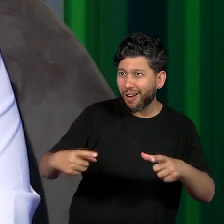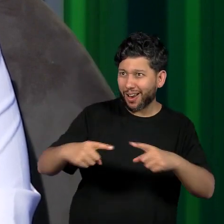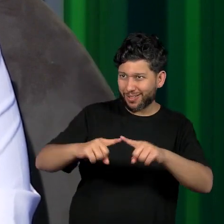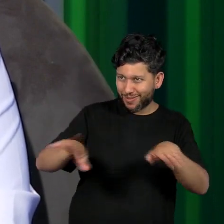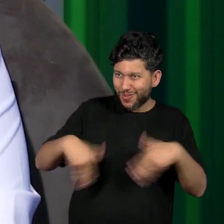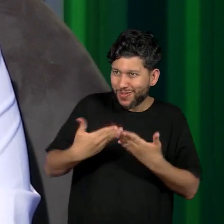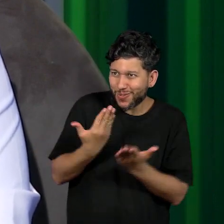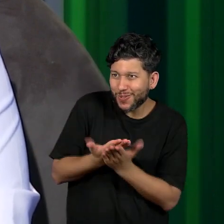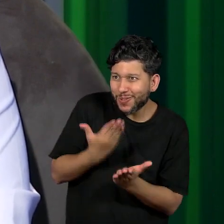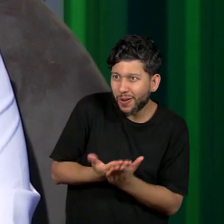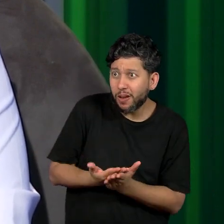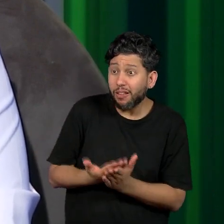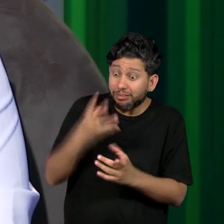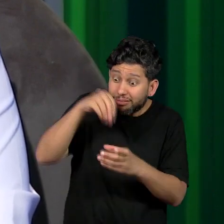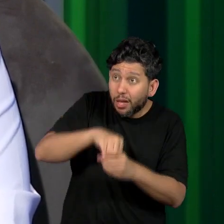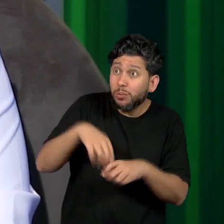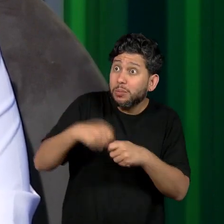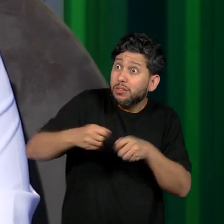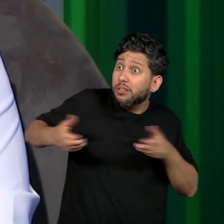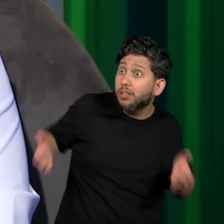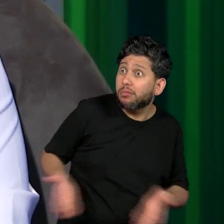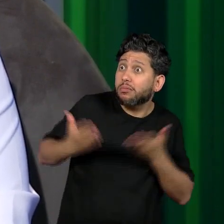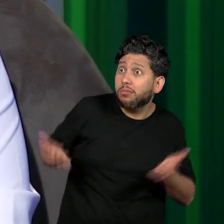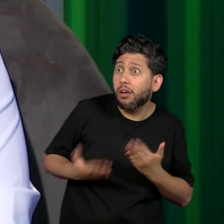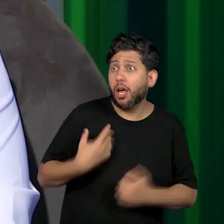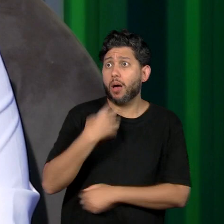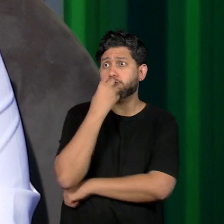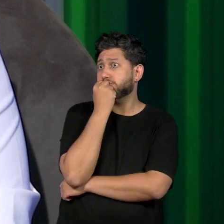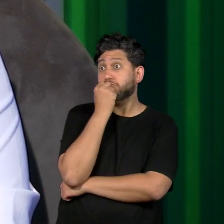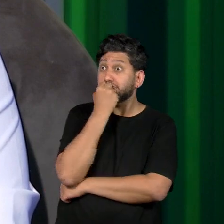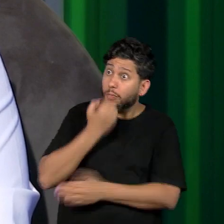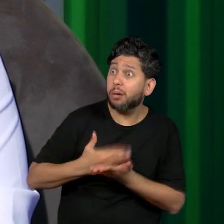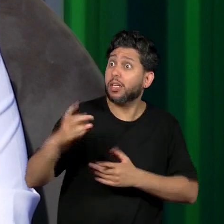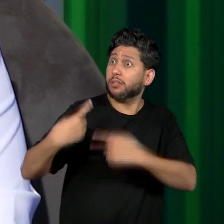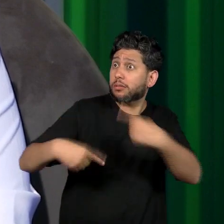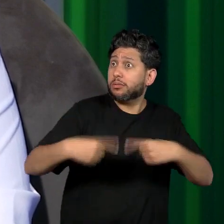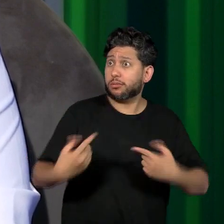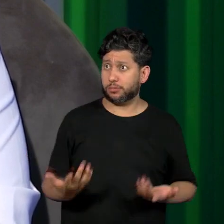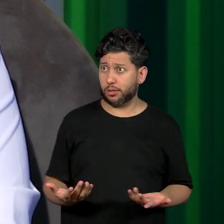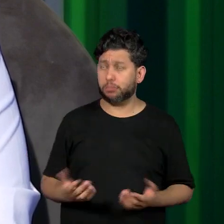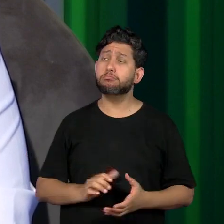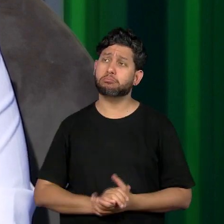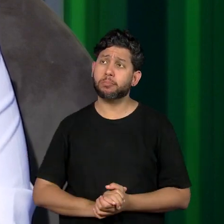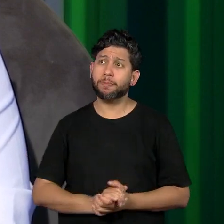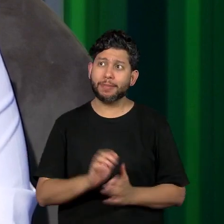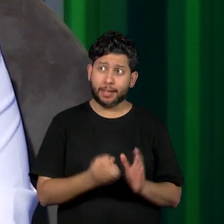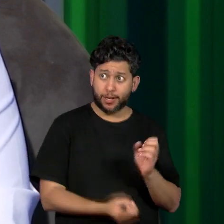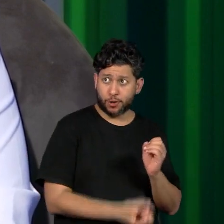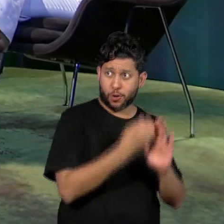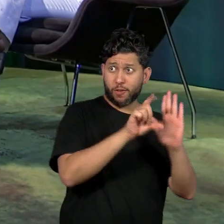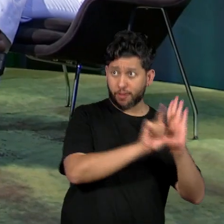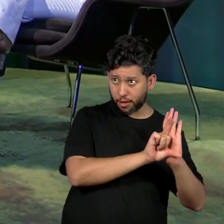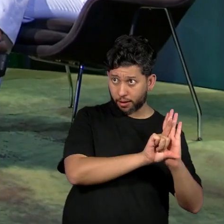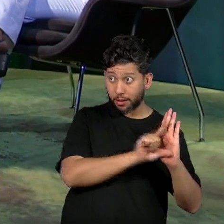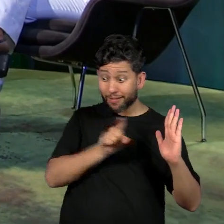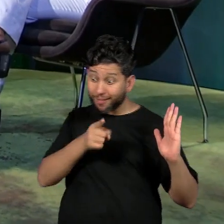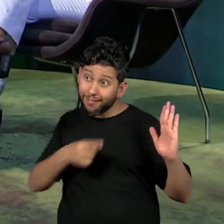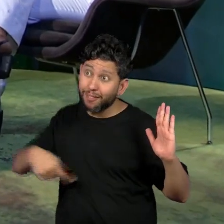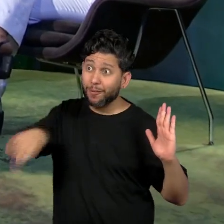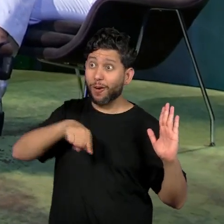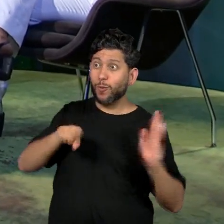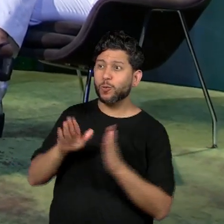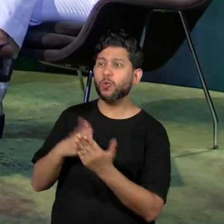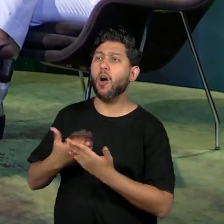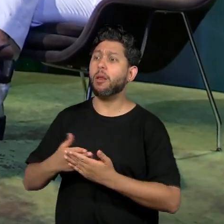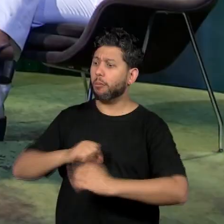ser fomentado a trazer essas discussões. Então, implementar a lei é movimentar uma escola a